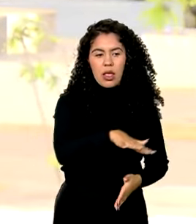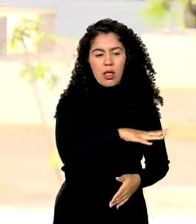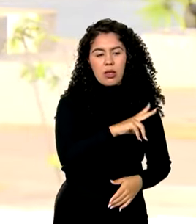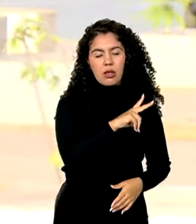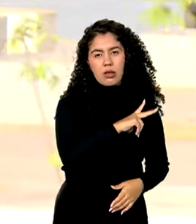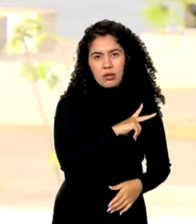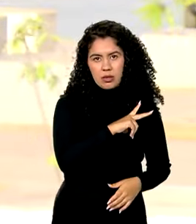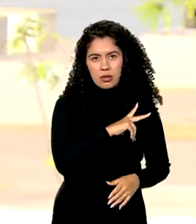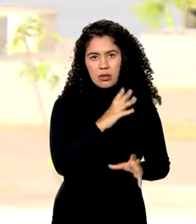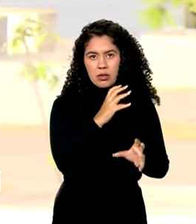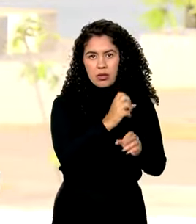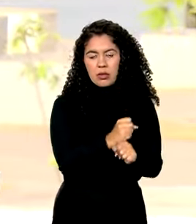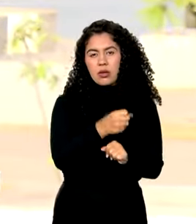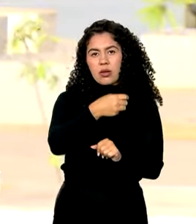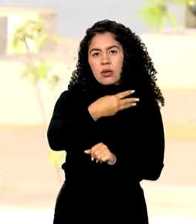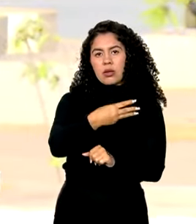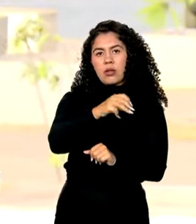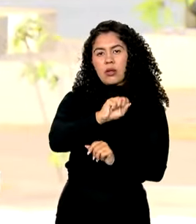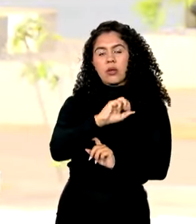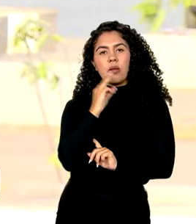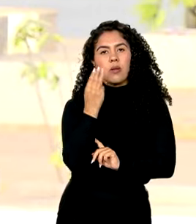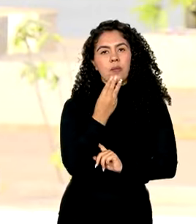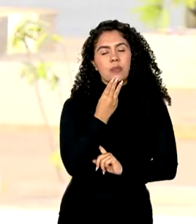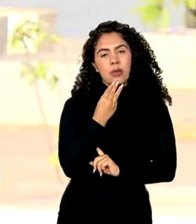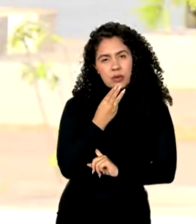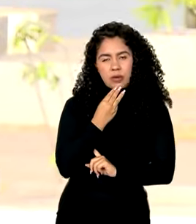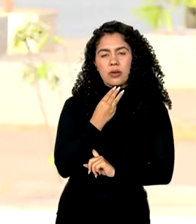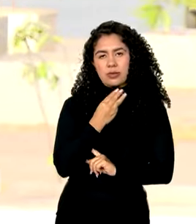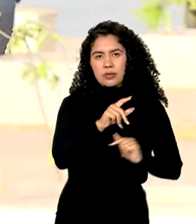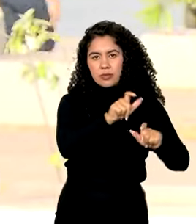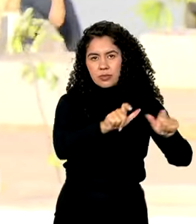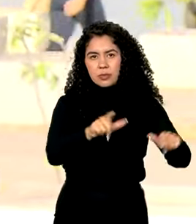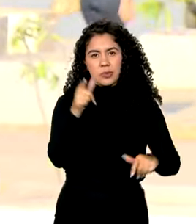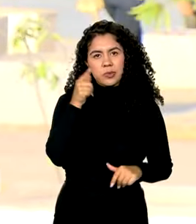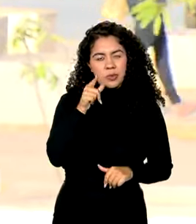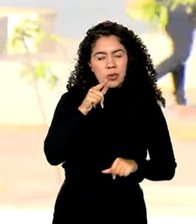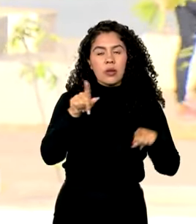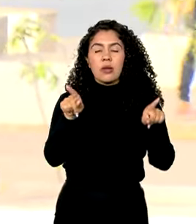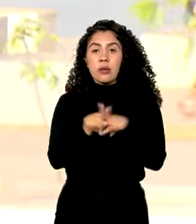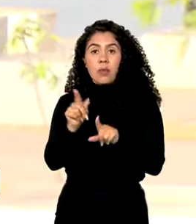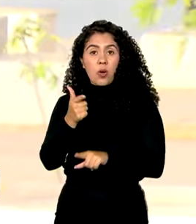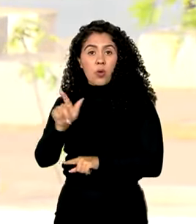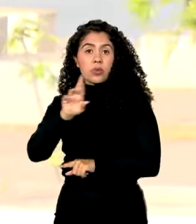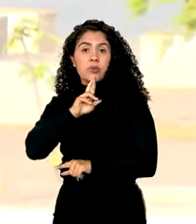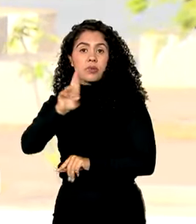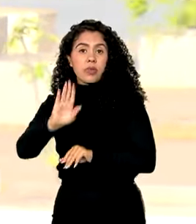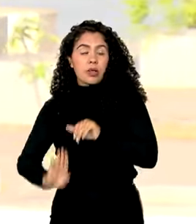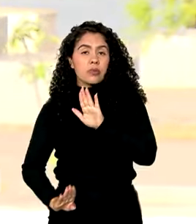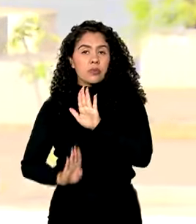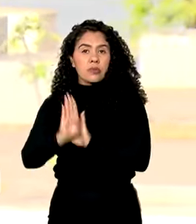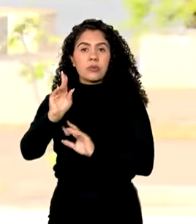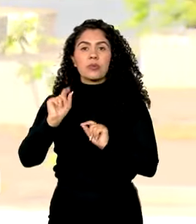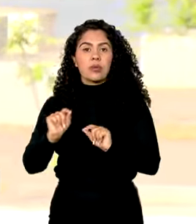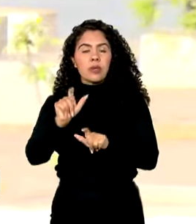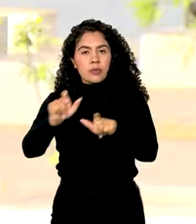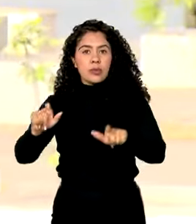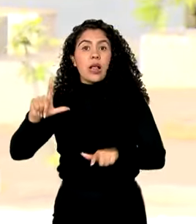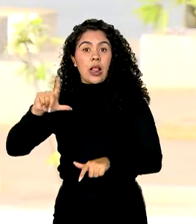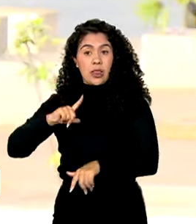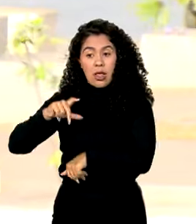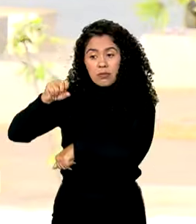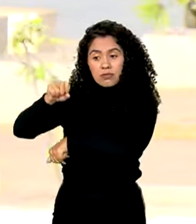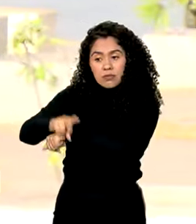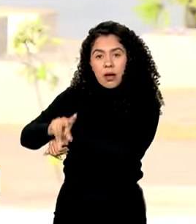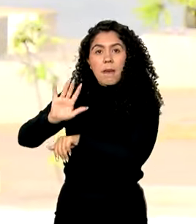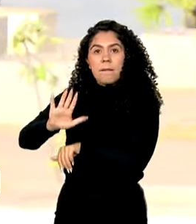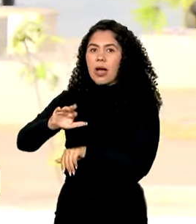que alcançou 38 milhões e 380 mil pessoas. Outro recorde é no número de pessoas que têm um emprego, mas